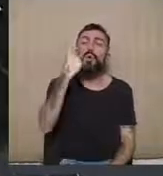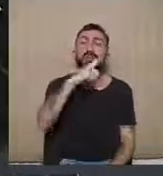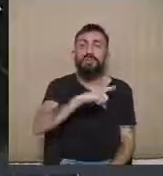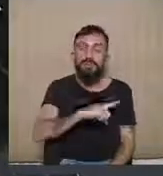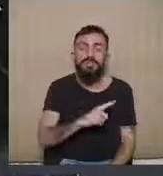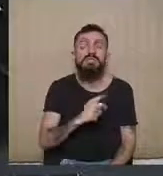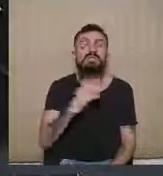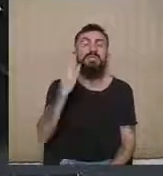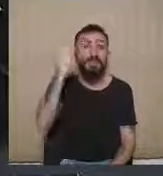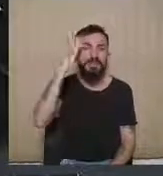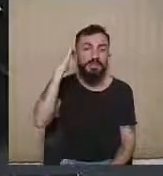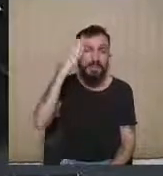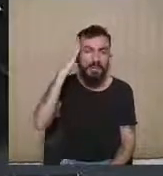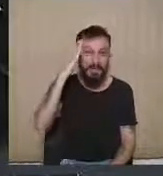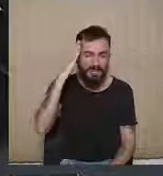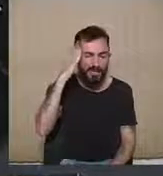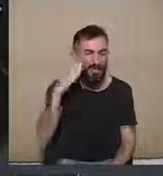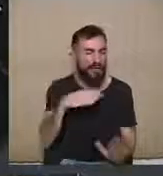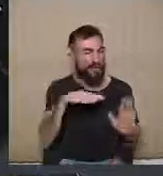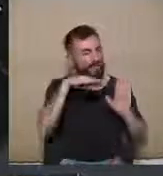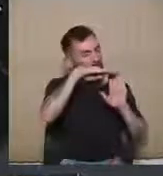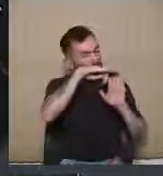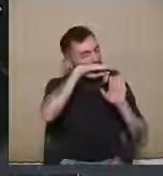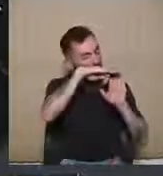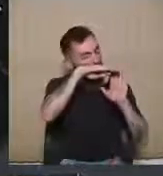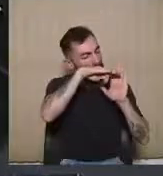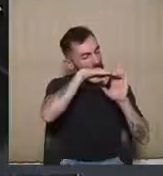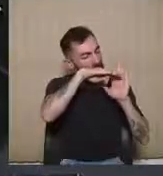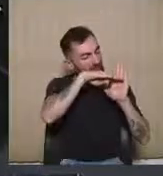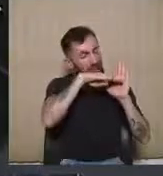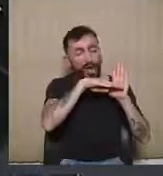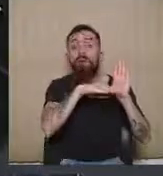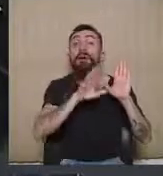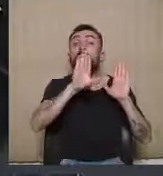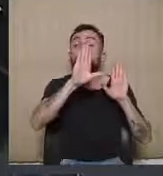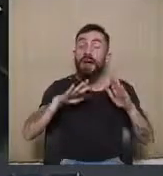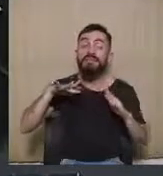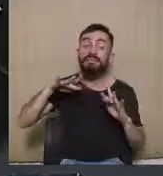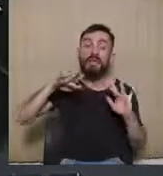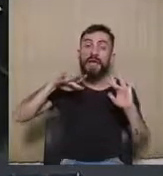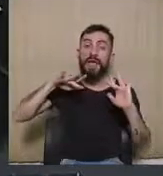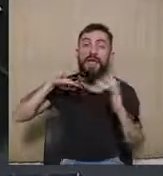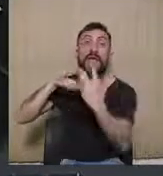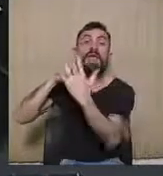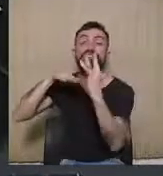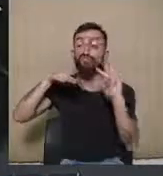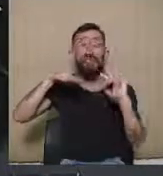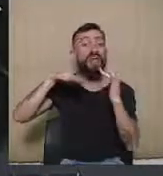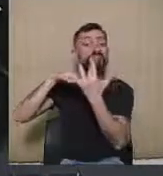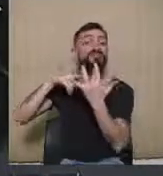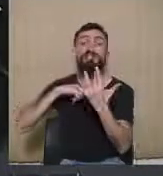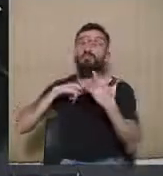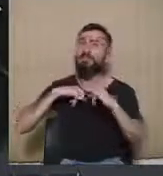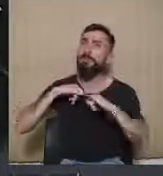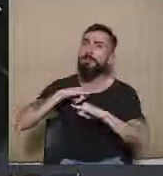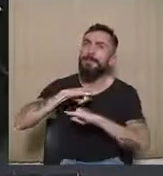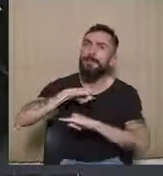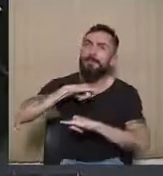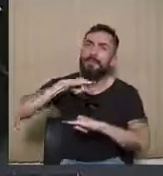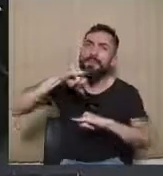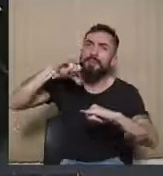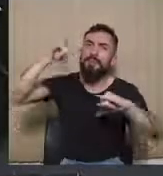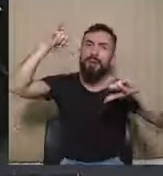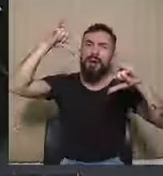dicotomia dessas novas redes com disparos em massa e etc., verificando se há